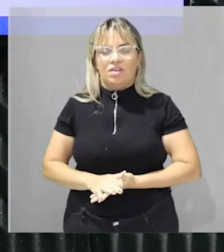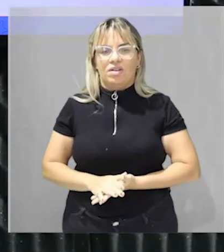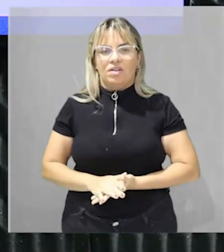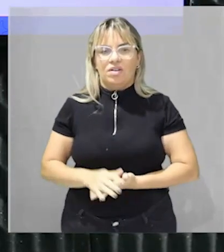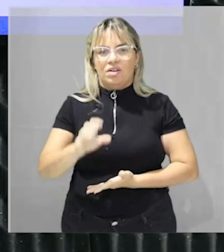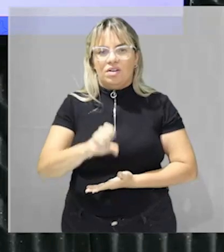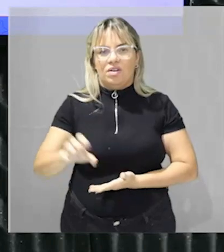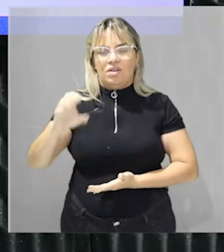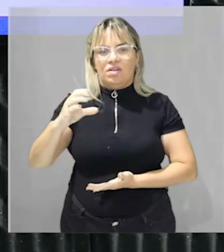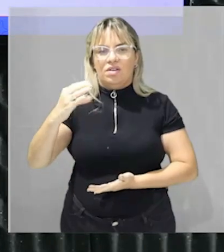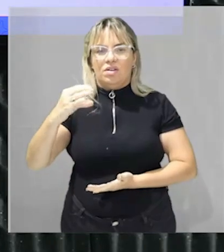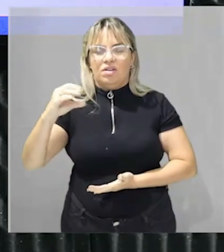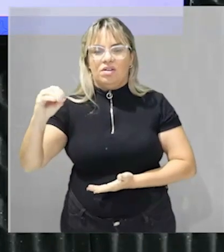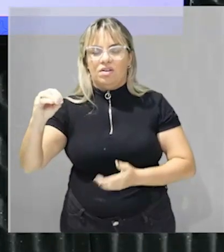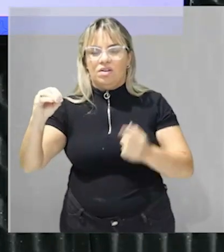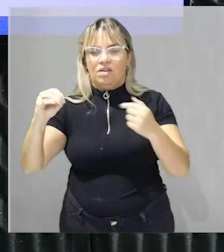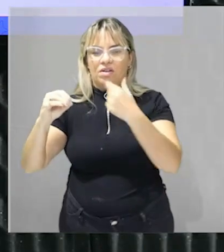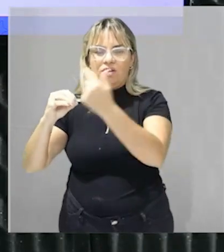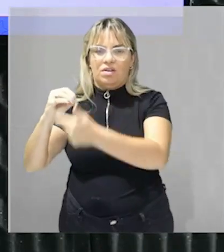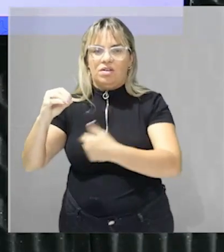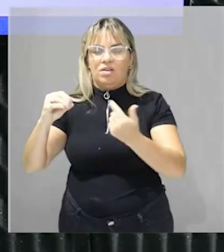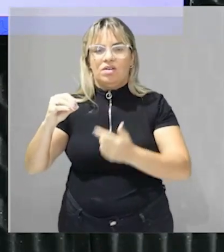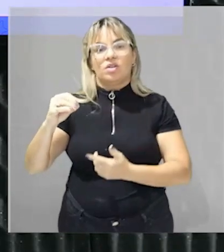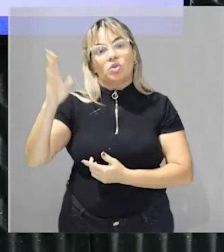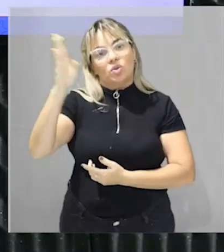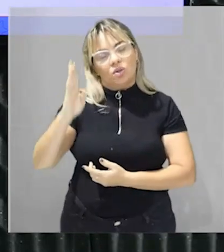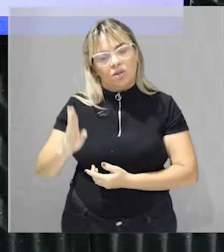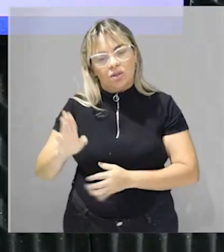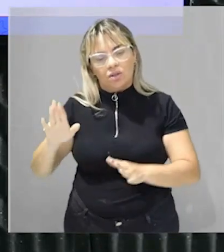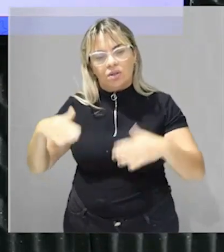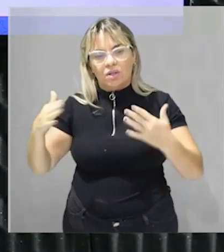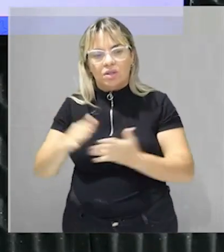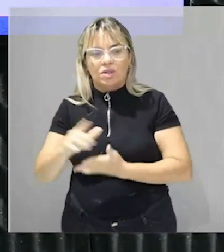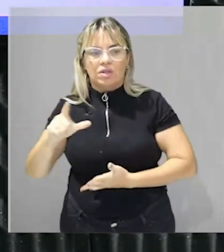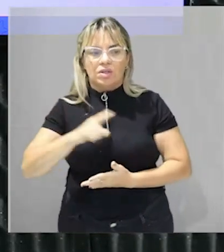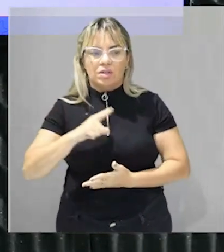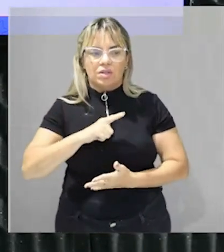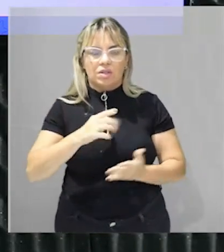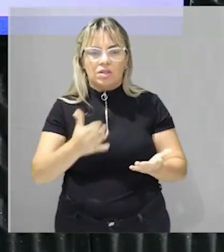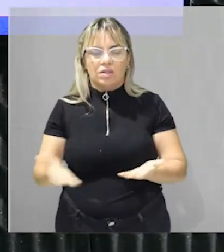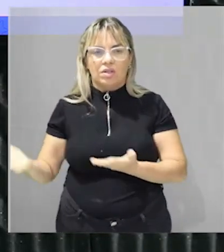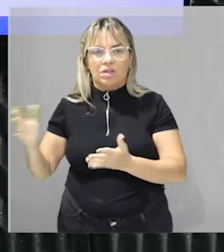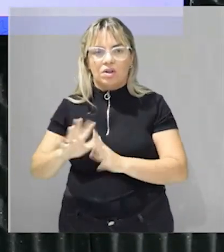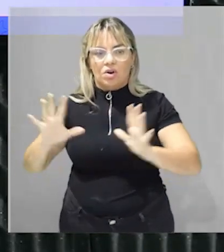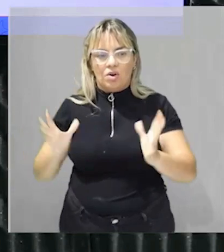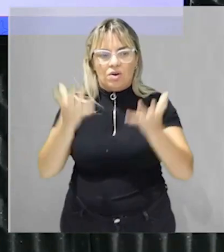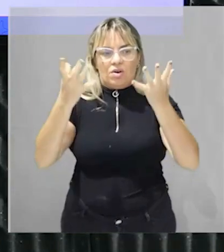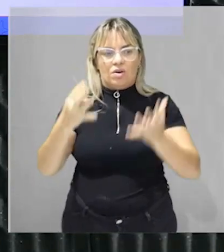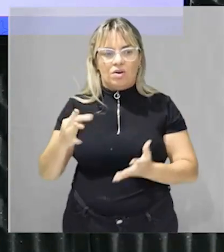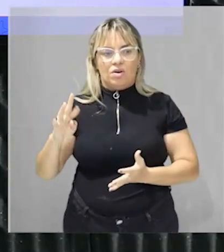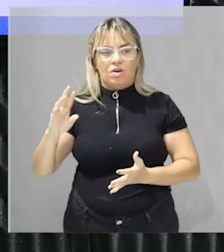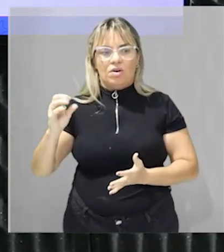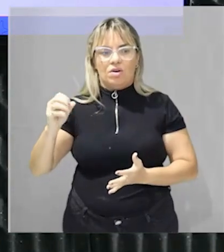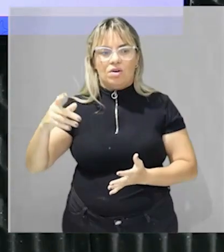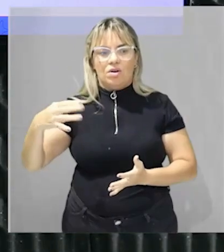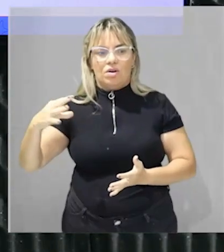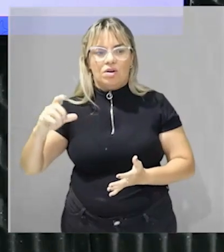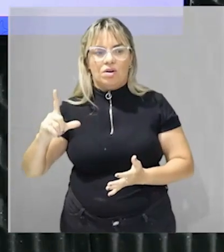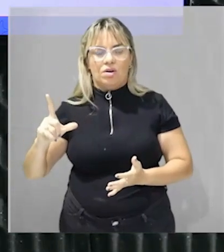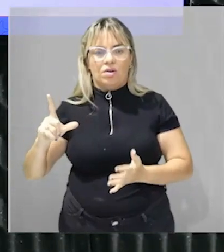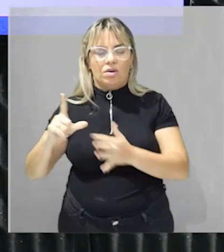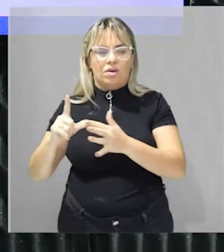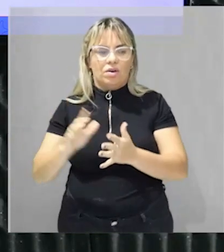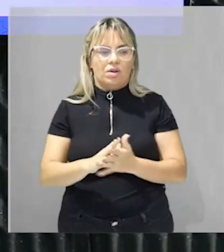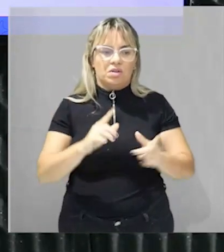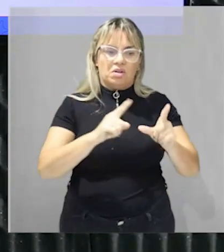rapidamente já sabe no centro do país eu tenho predominantemente o clima tropical galera só aqui rapidamente eu já conseguiria eliminar a